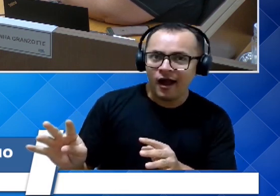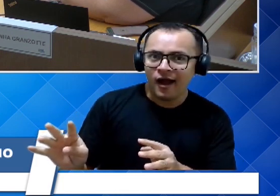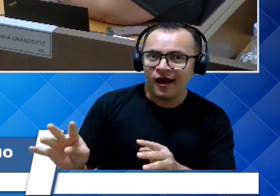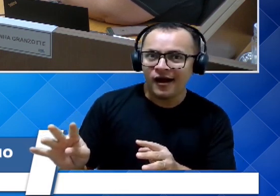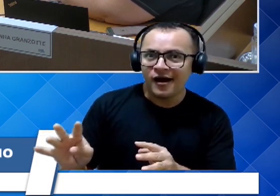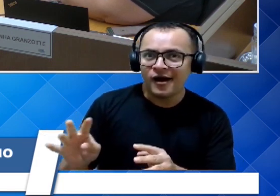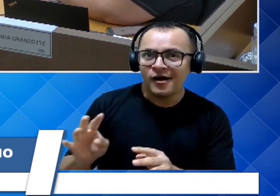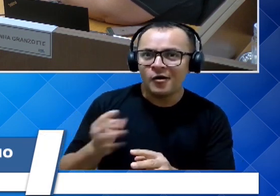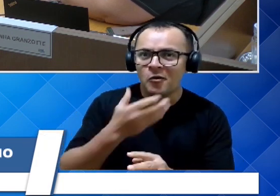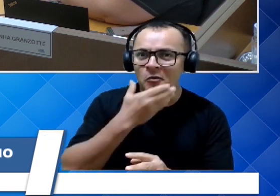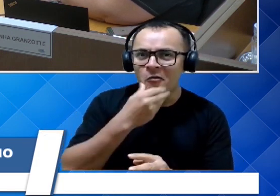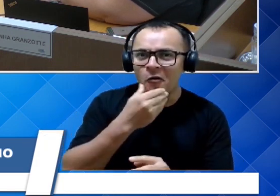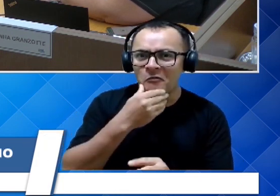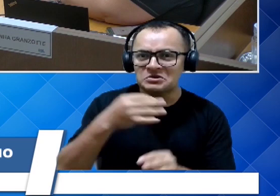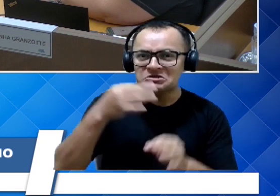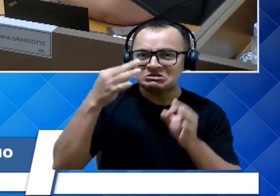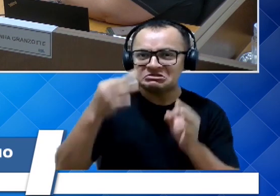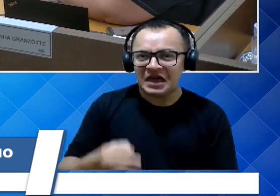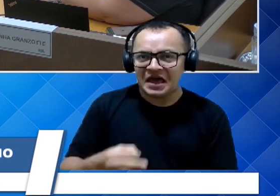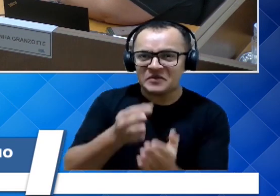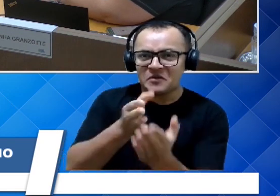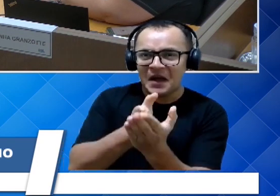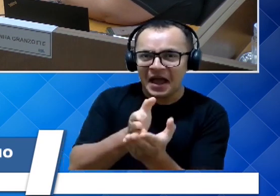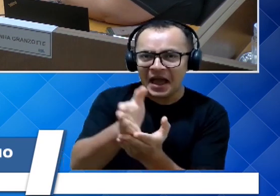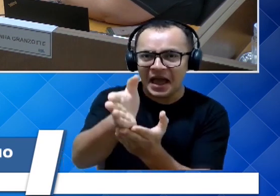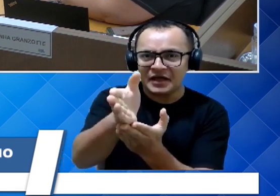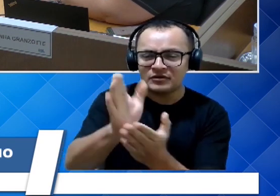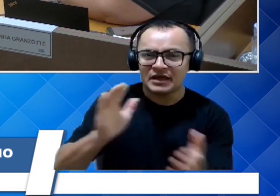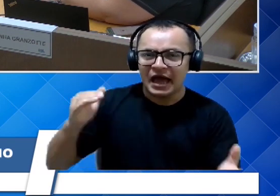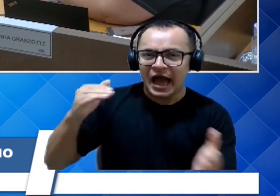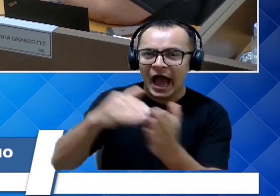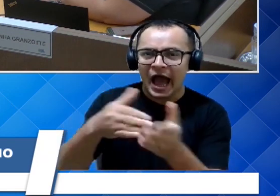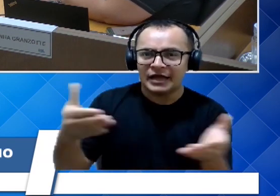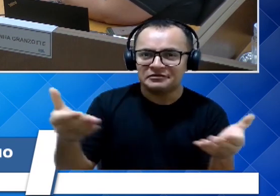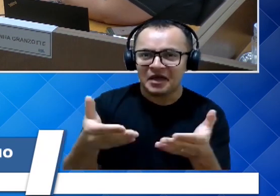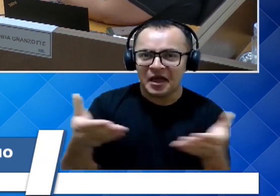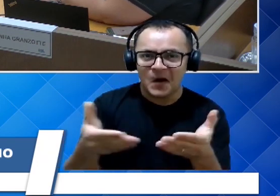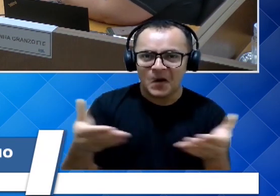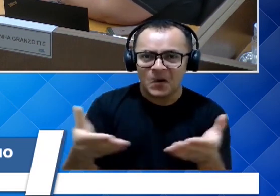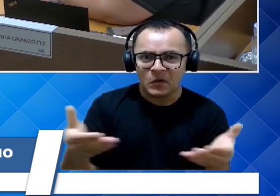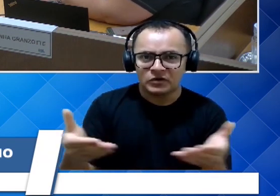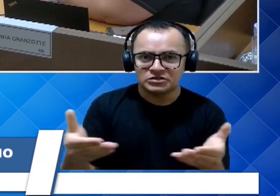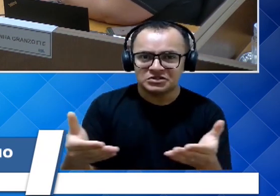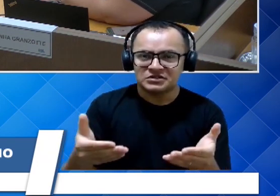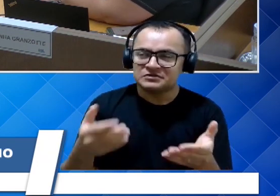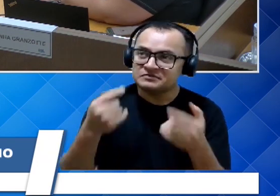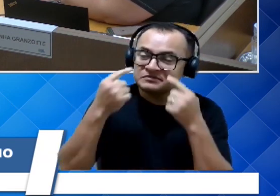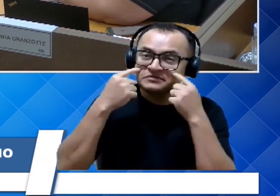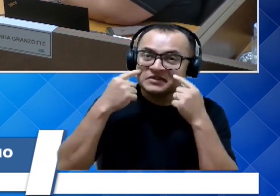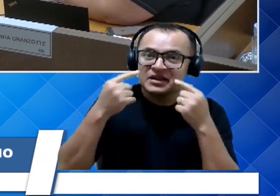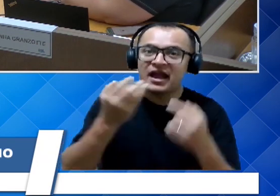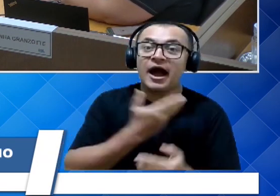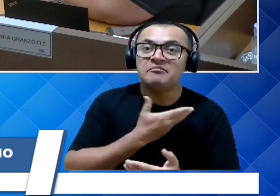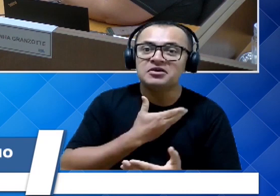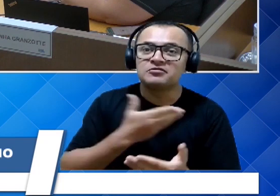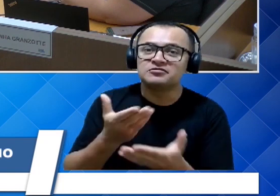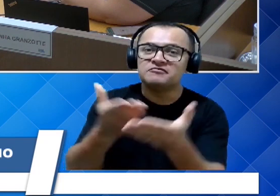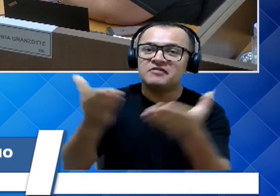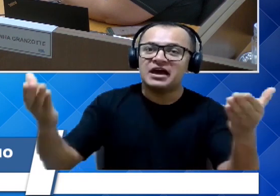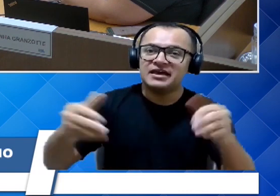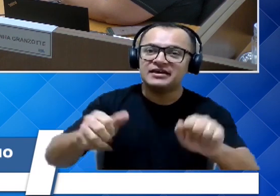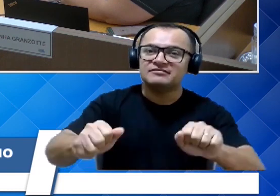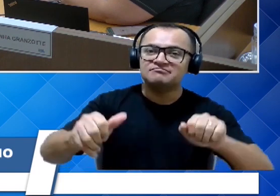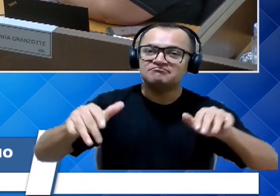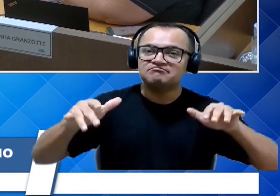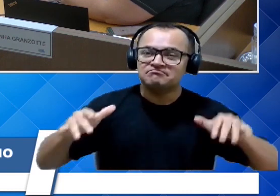reto que o senhor é. E até hoje, até hoje, olha quantos amigos e amigos de verdade.